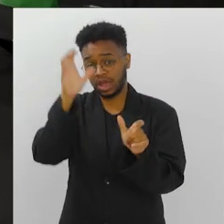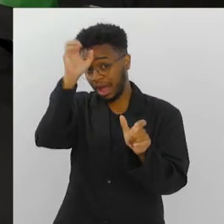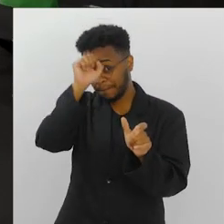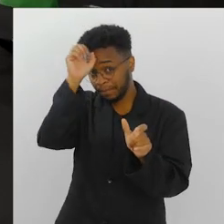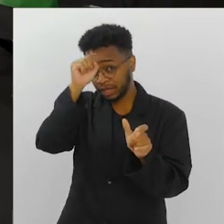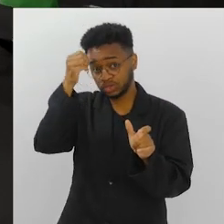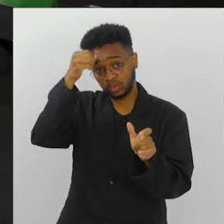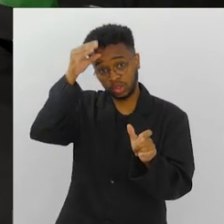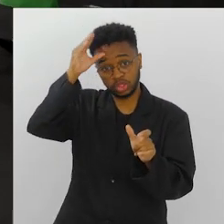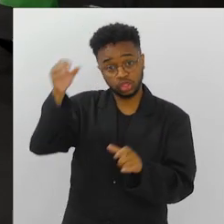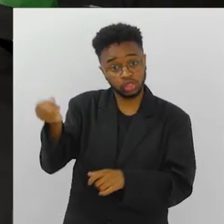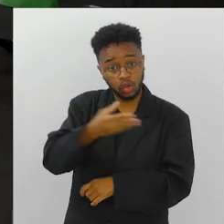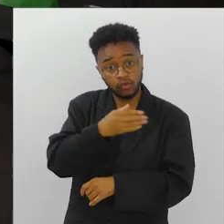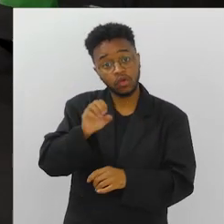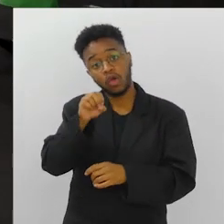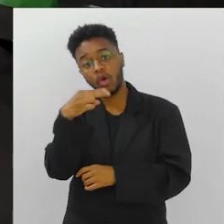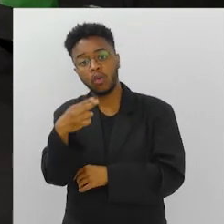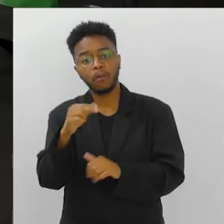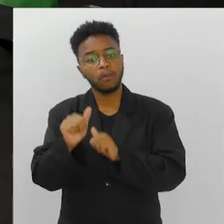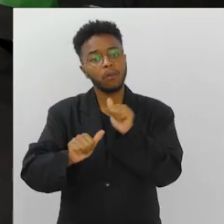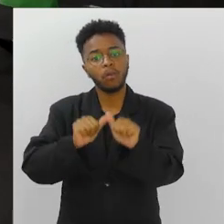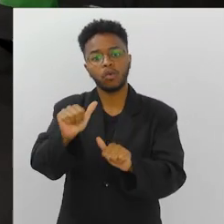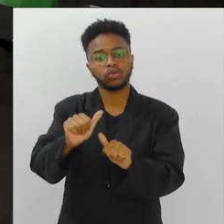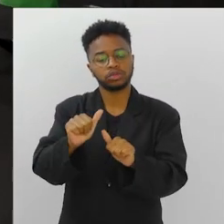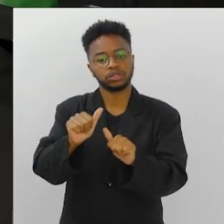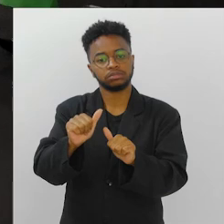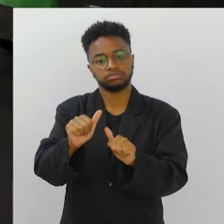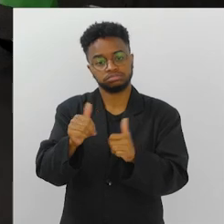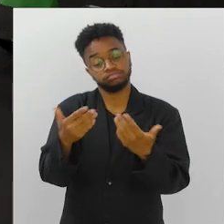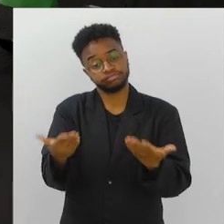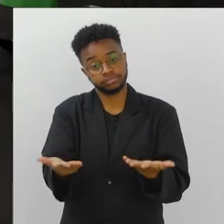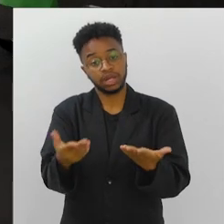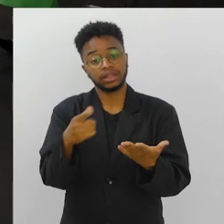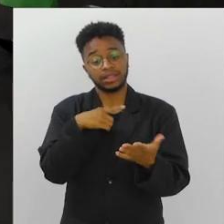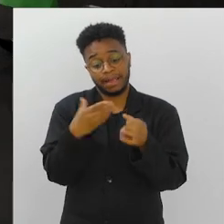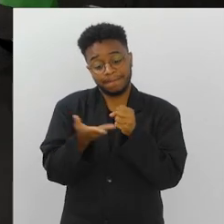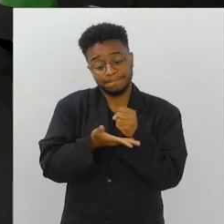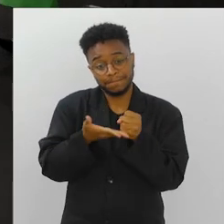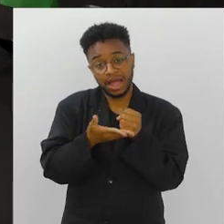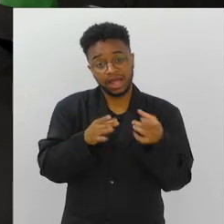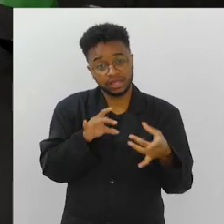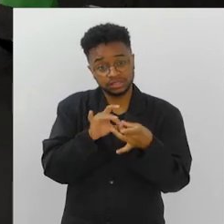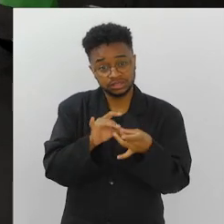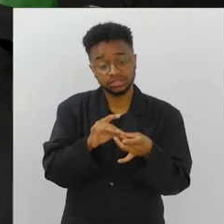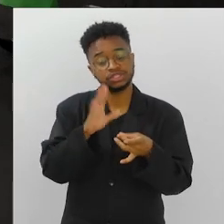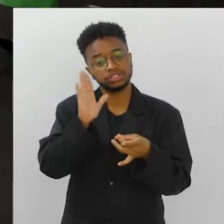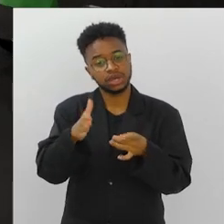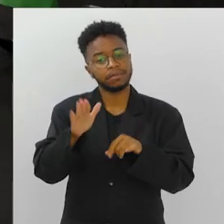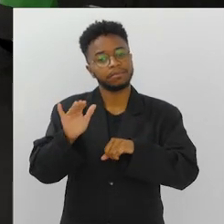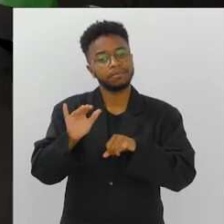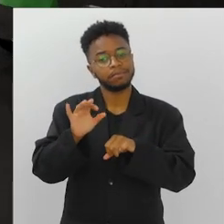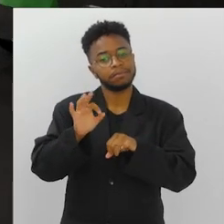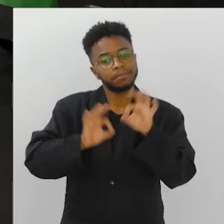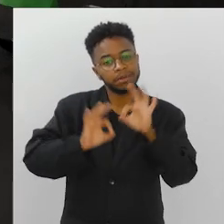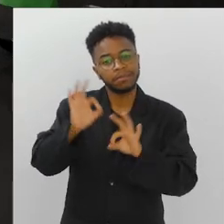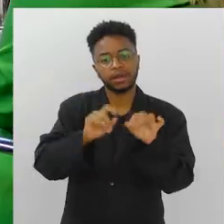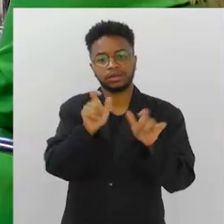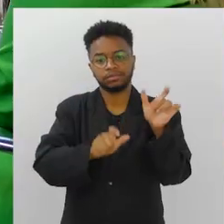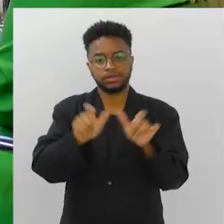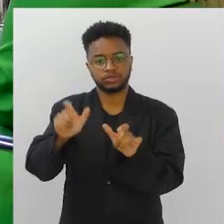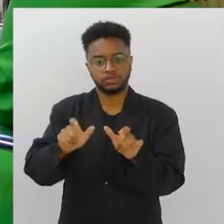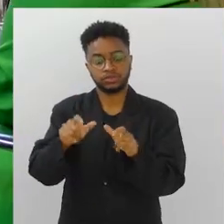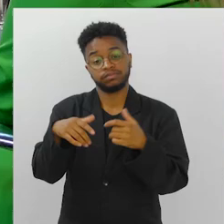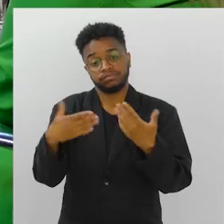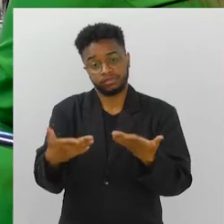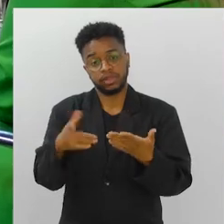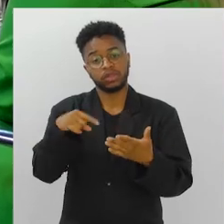aprendem novos conhecimentos ou elas renovam seus conhecimentos. E, desde a base, você prepara as pessoas para esse novo